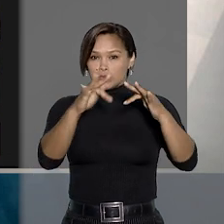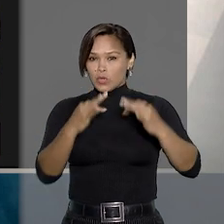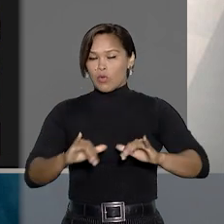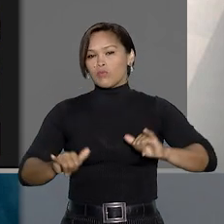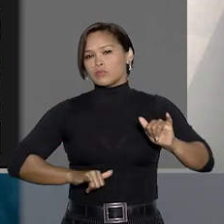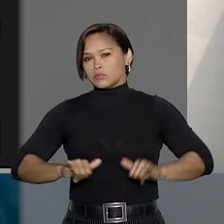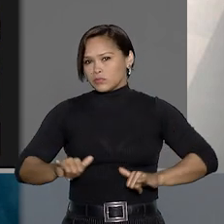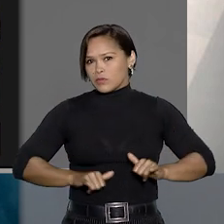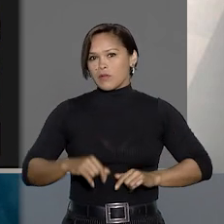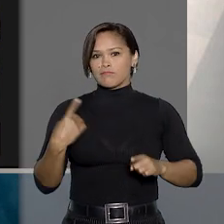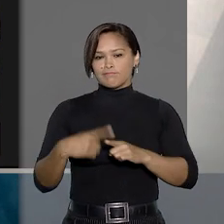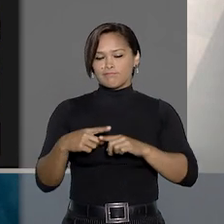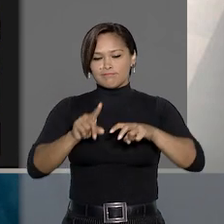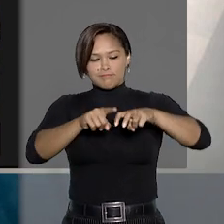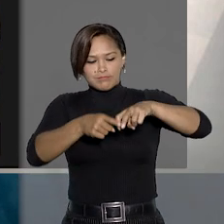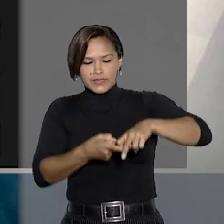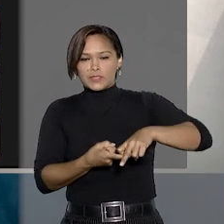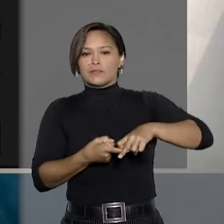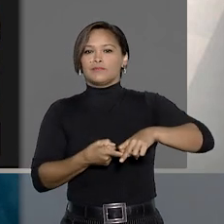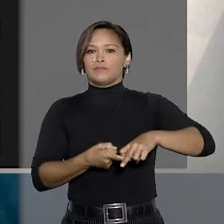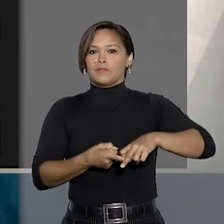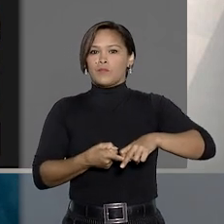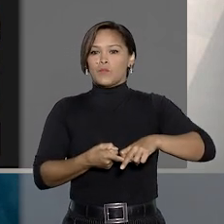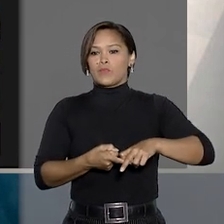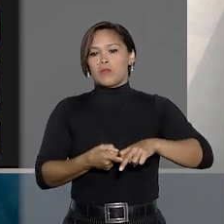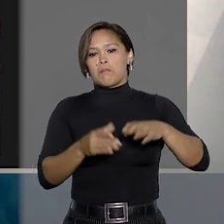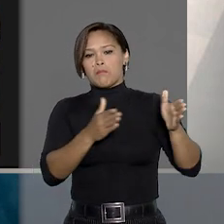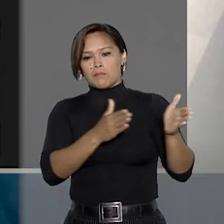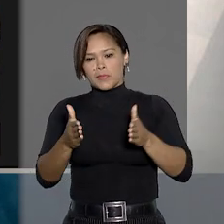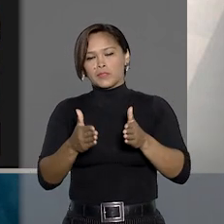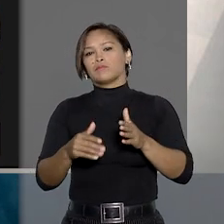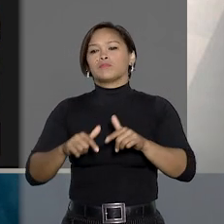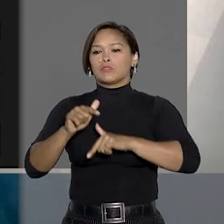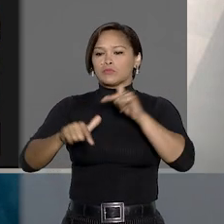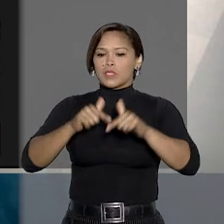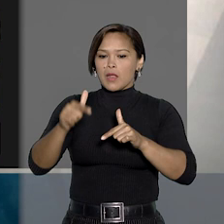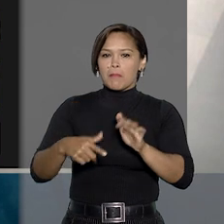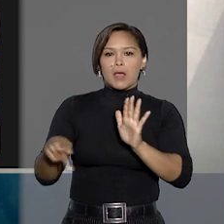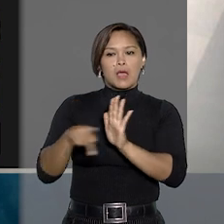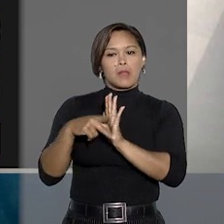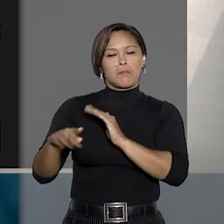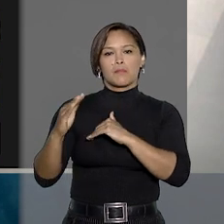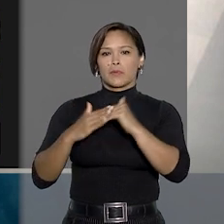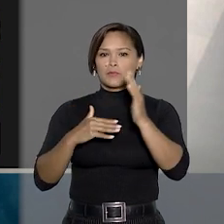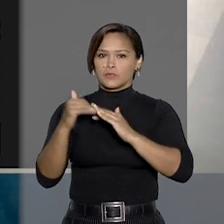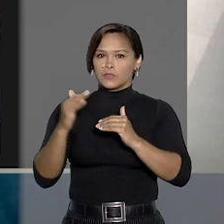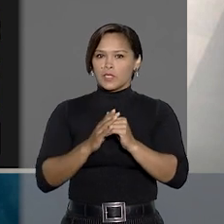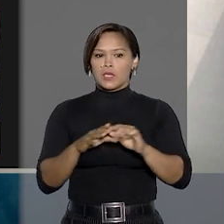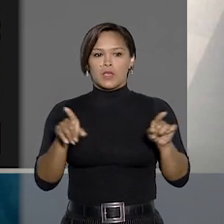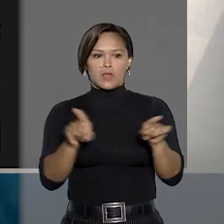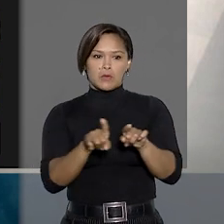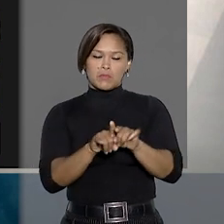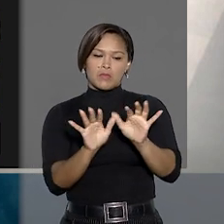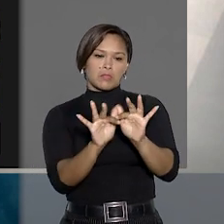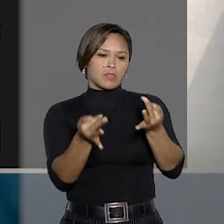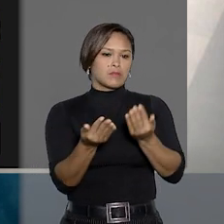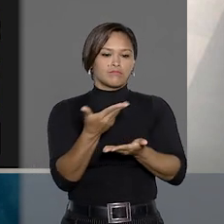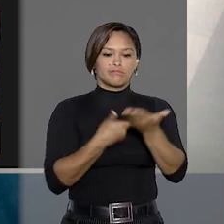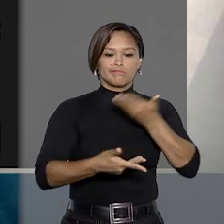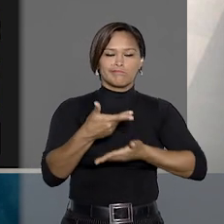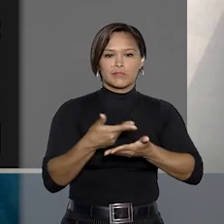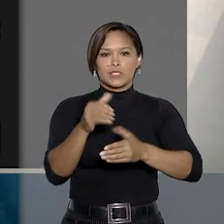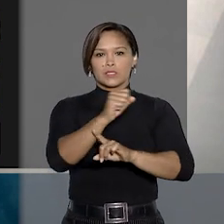dor e sofrimento em razão da lesão deformada, seja no âmbito do exercício de atividades profissionais como nas simples